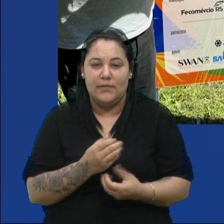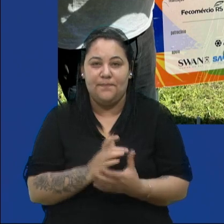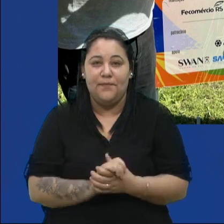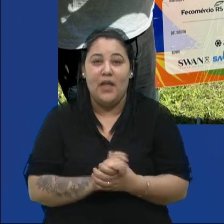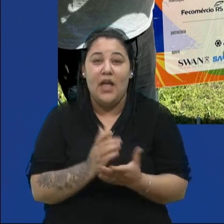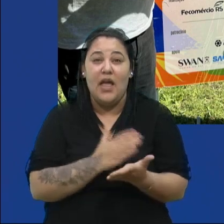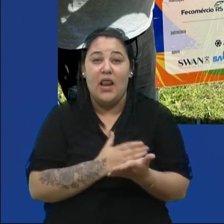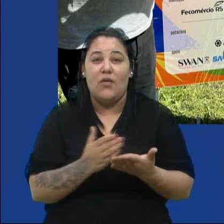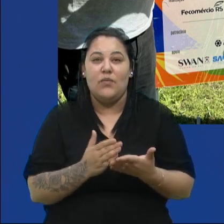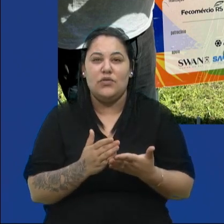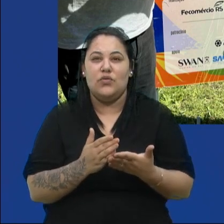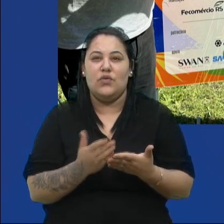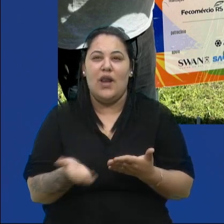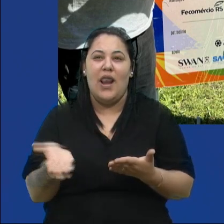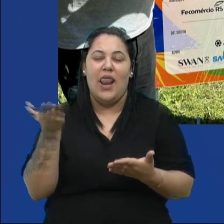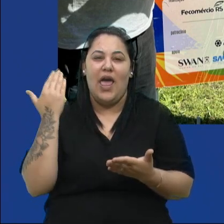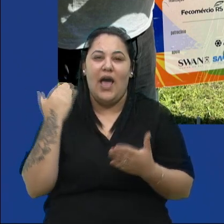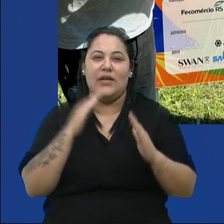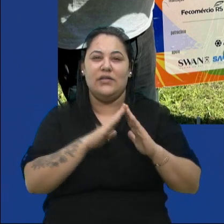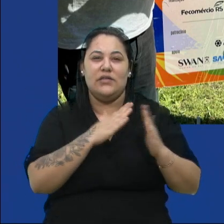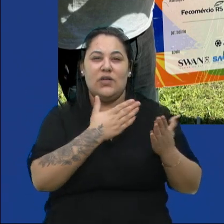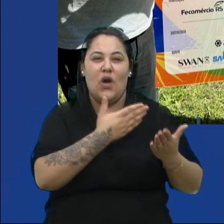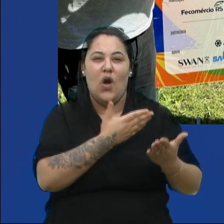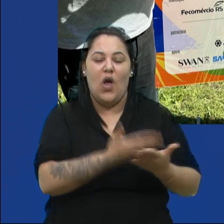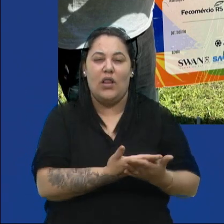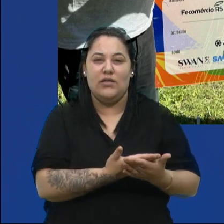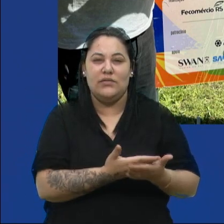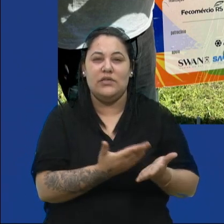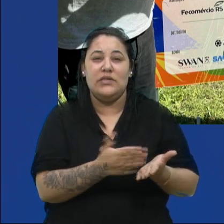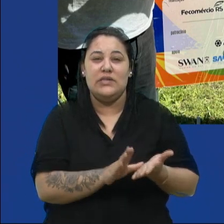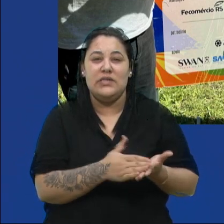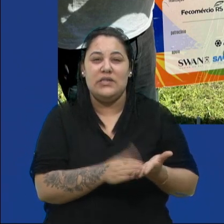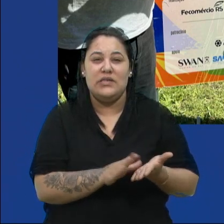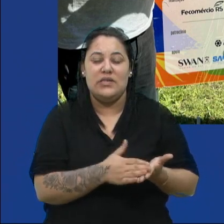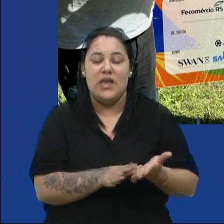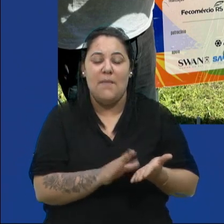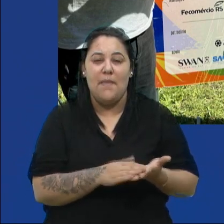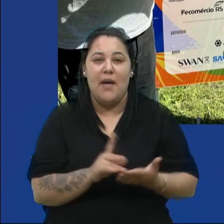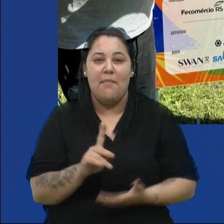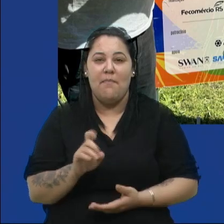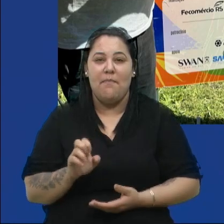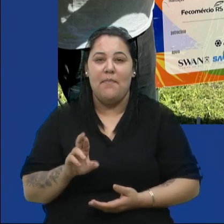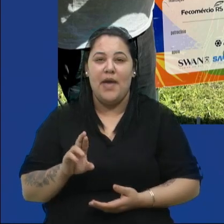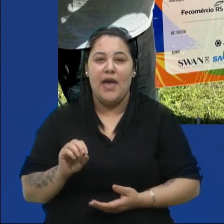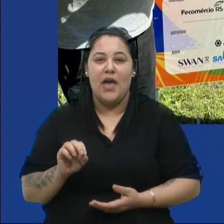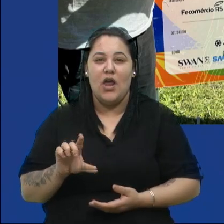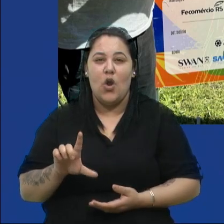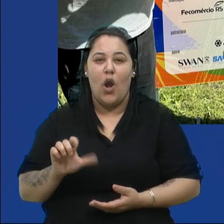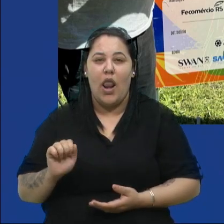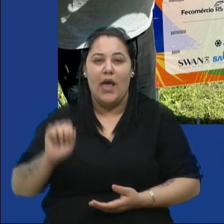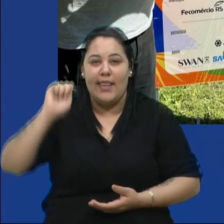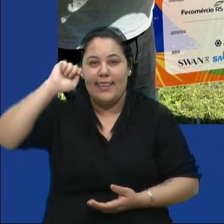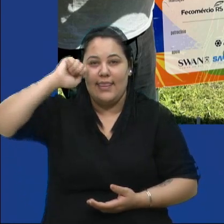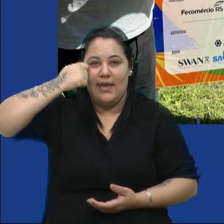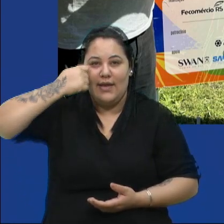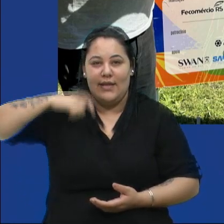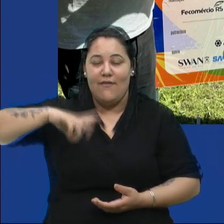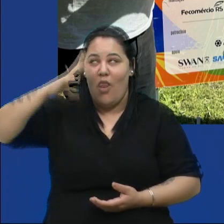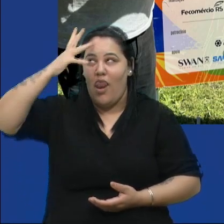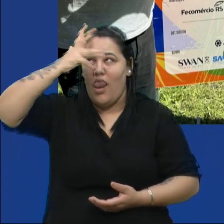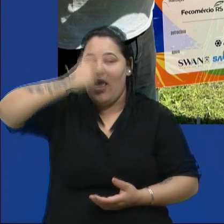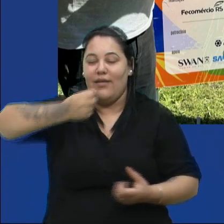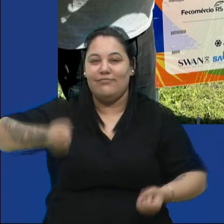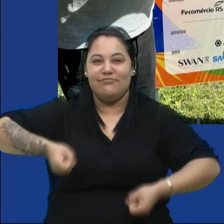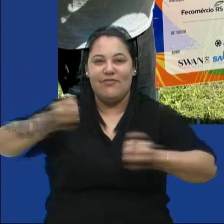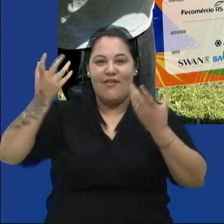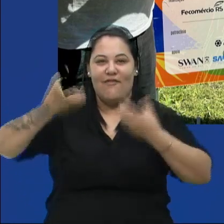na Escola de Samba Pérola Negra, um belíssimo evento, onde reuniu aquela comunidade ali do